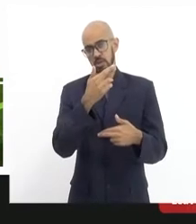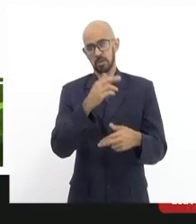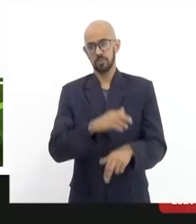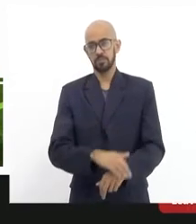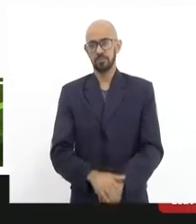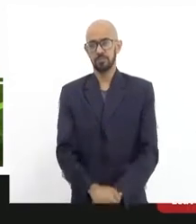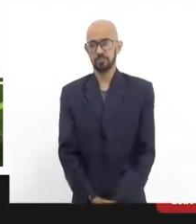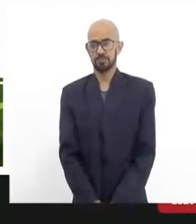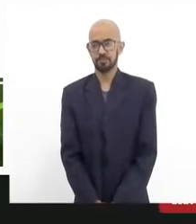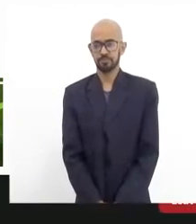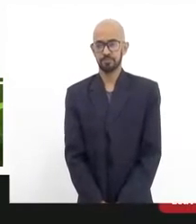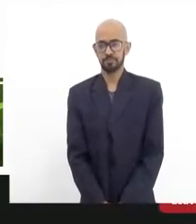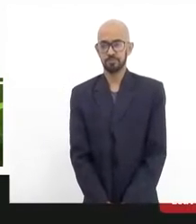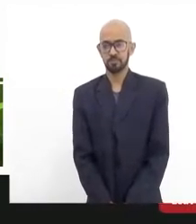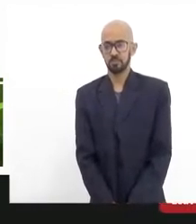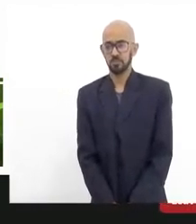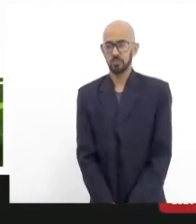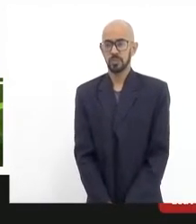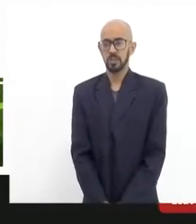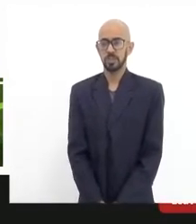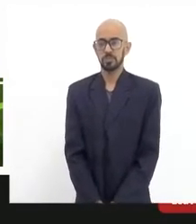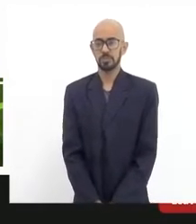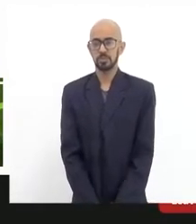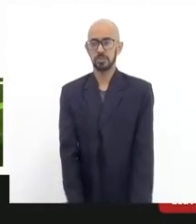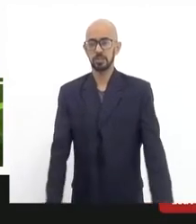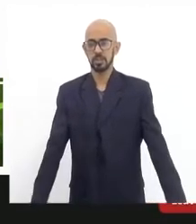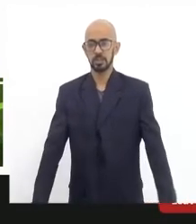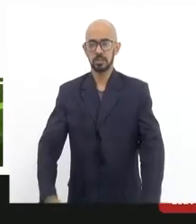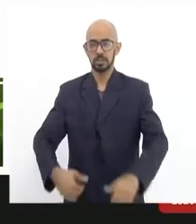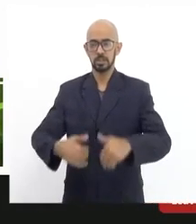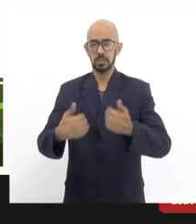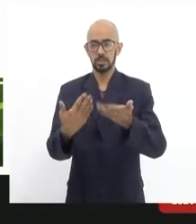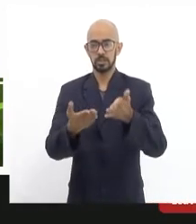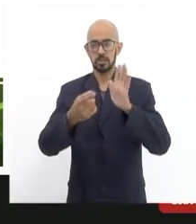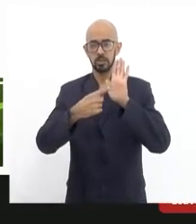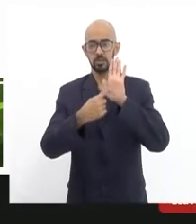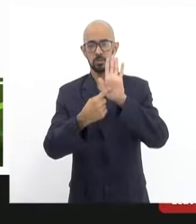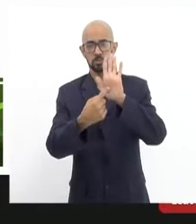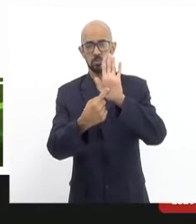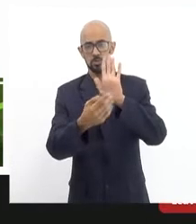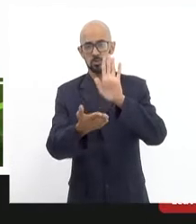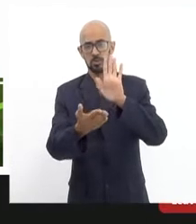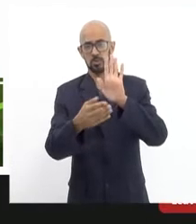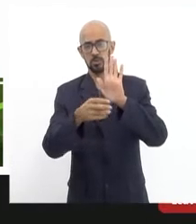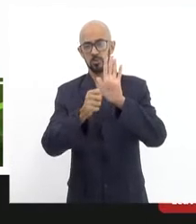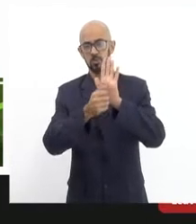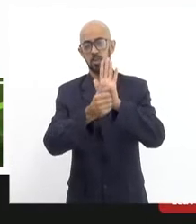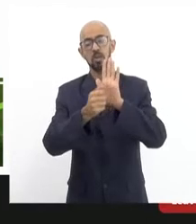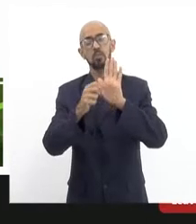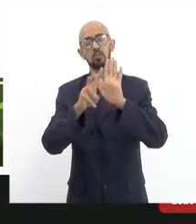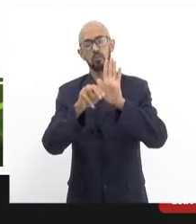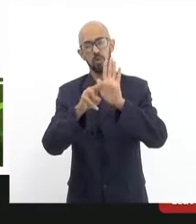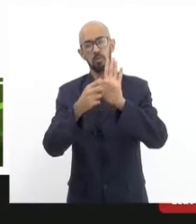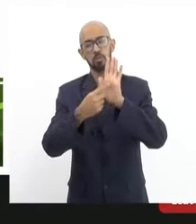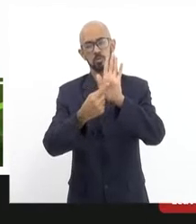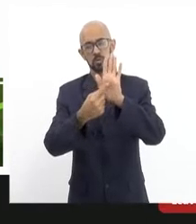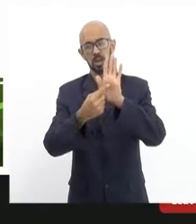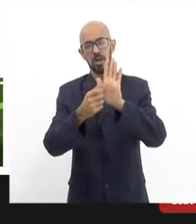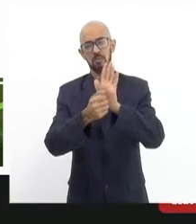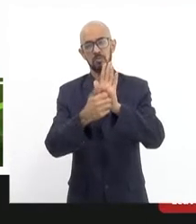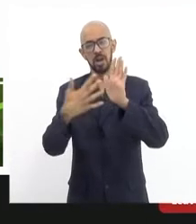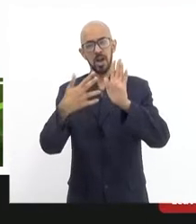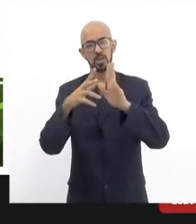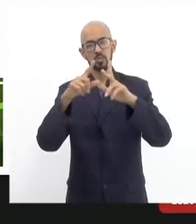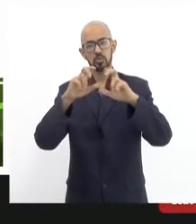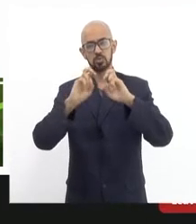Próximo. Estou mostrando aí, vou mostrar vários bondes, bondes originais,